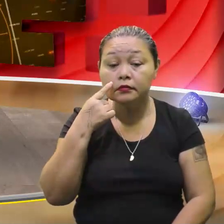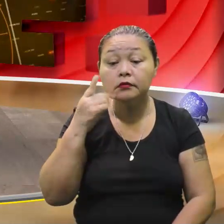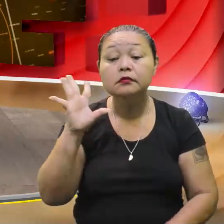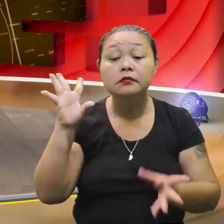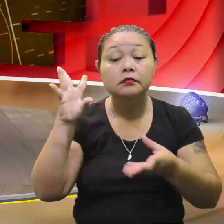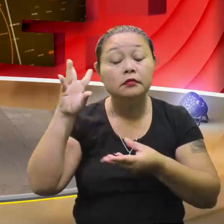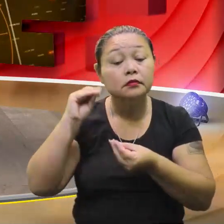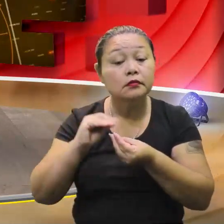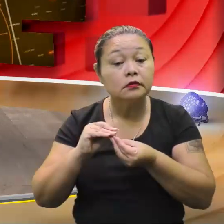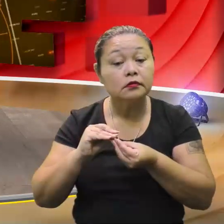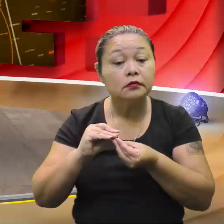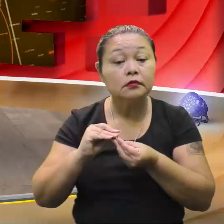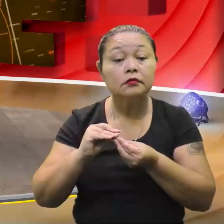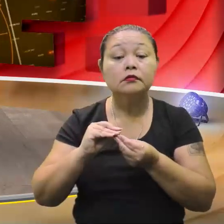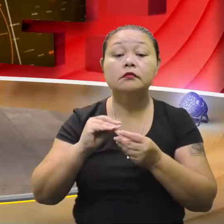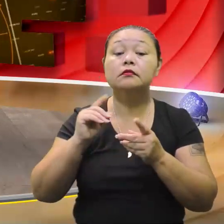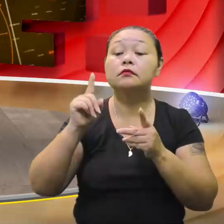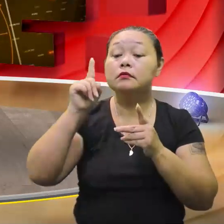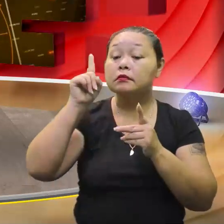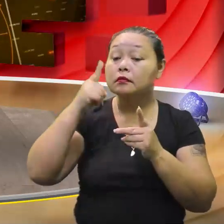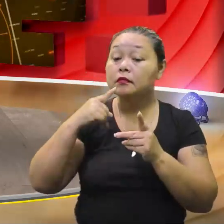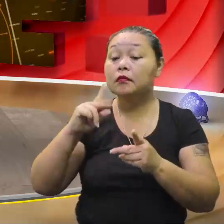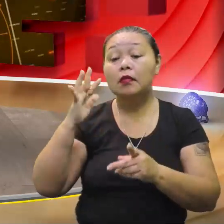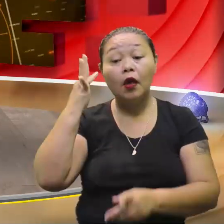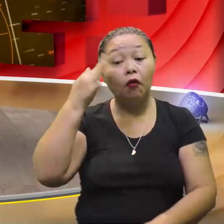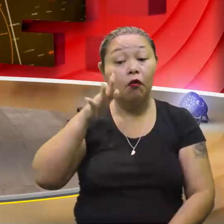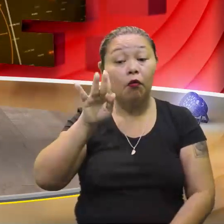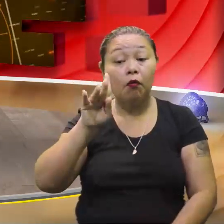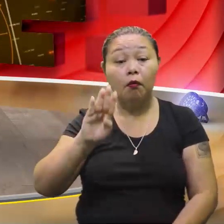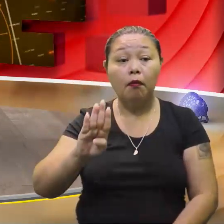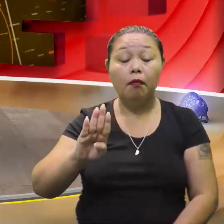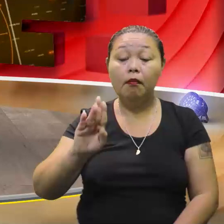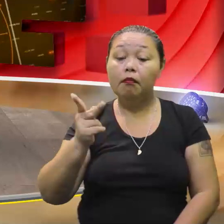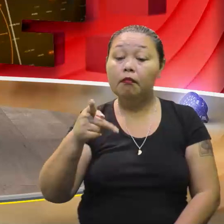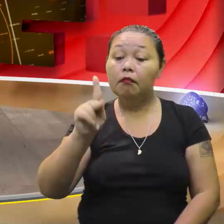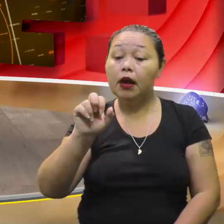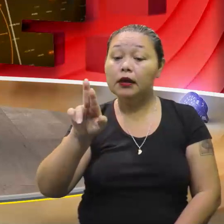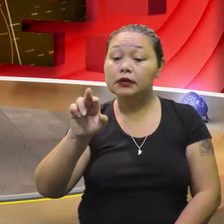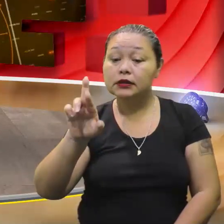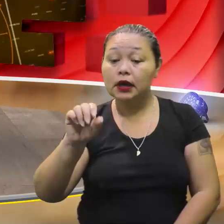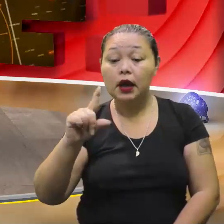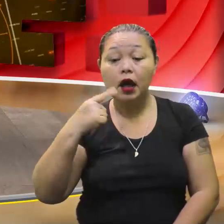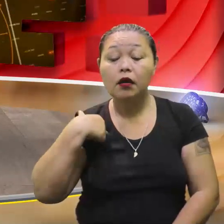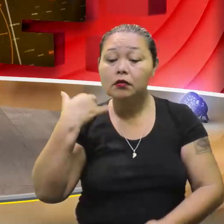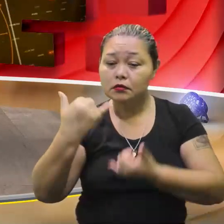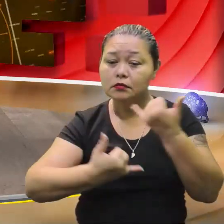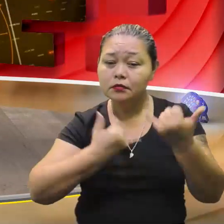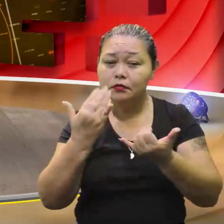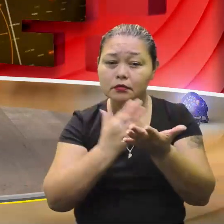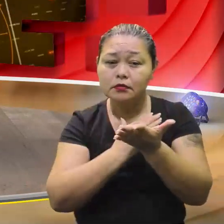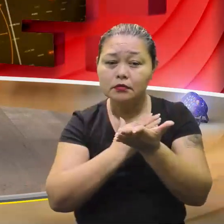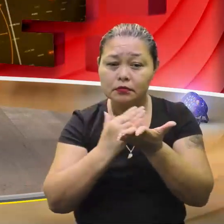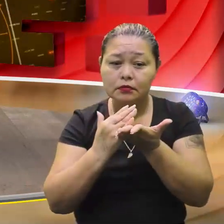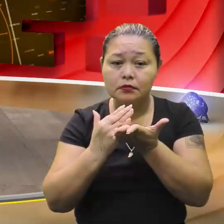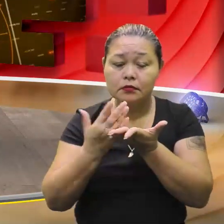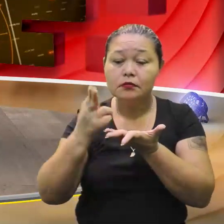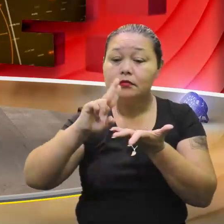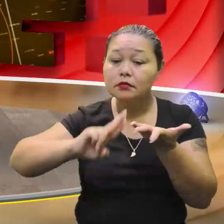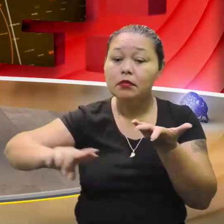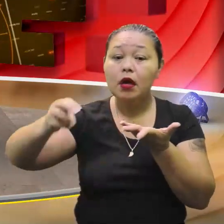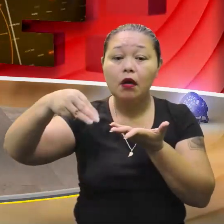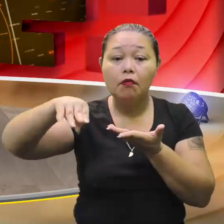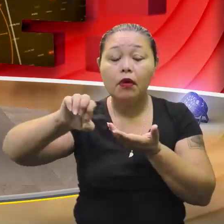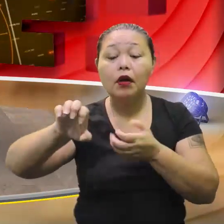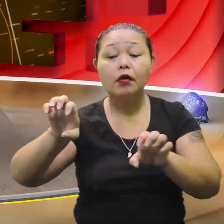conclusão o quê? A fórmula de Bhaskara é que vai resolver a equação do segundo grau, né? Então, lembra que a gente brincou no começo que tem o melô da equação?